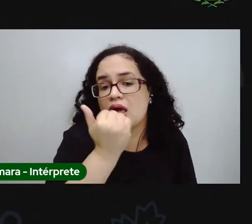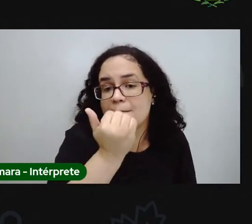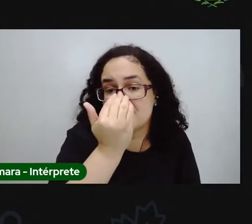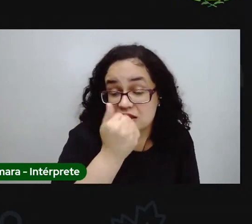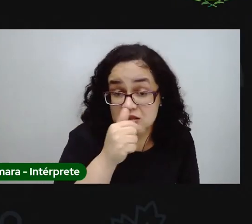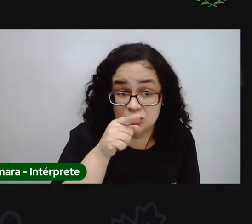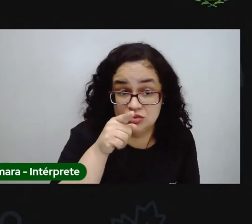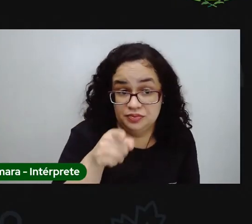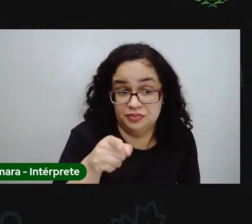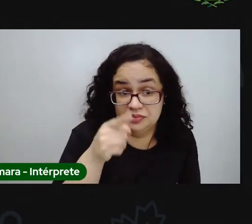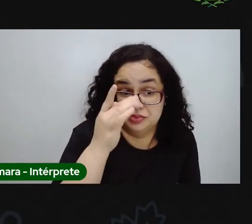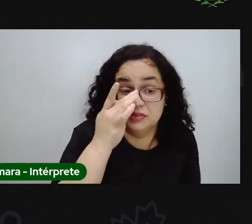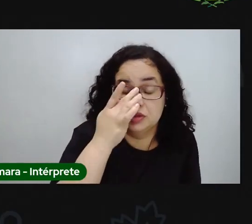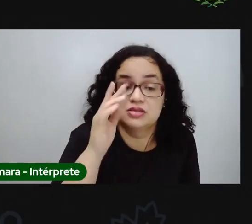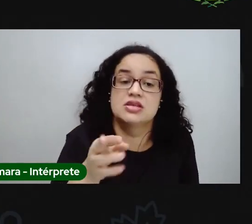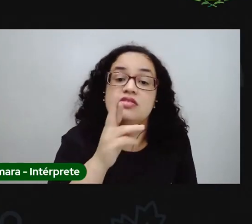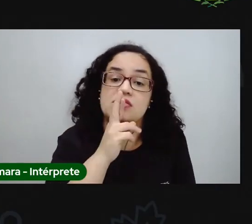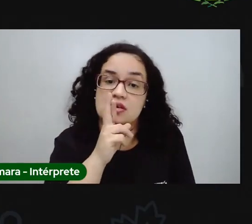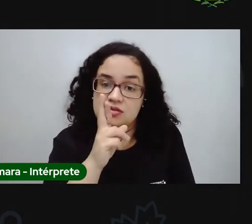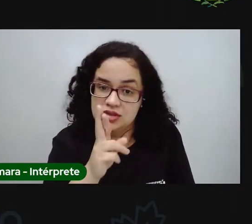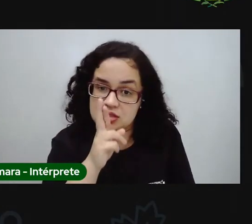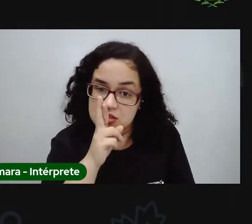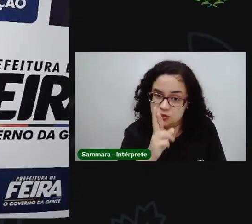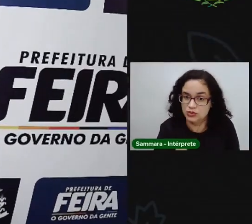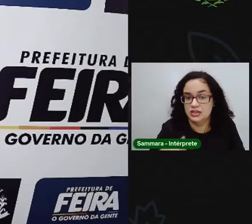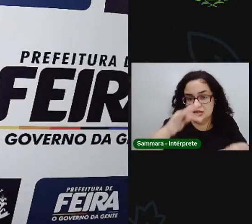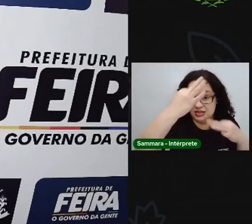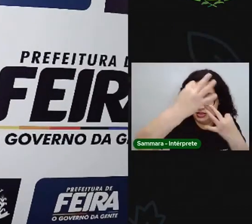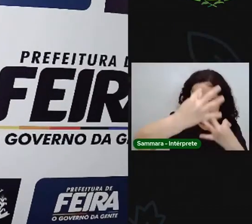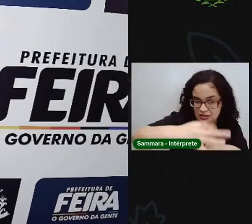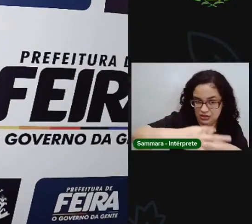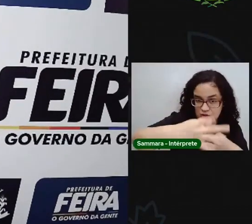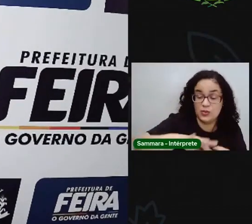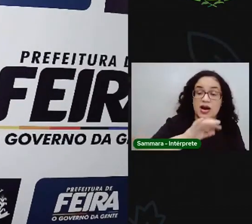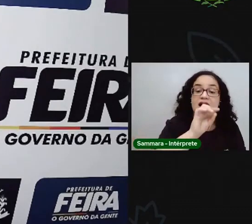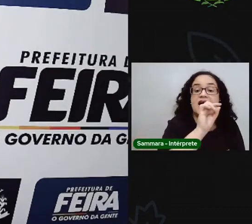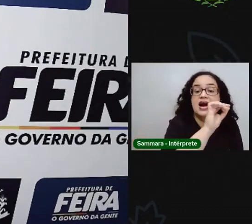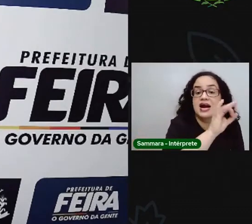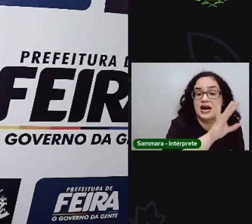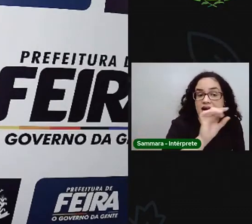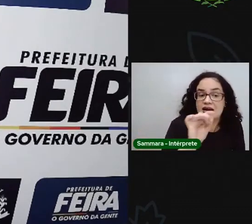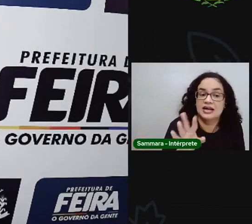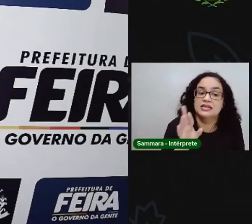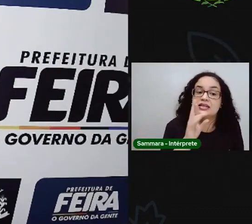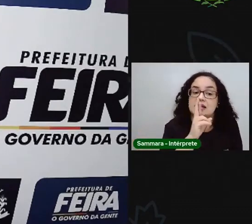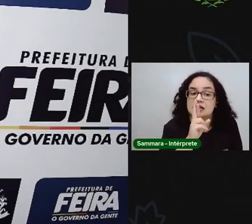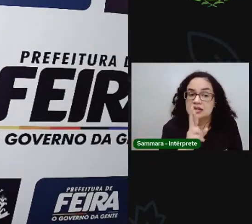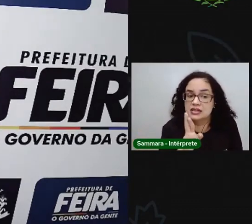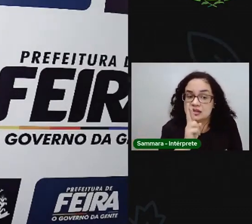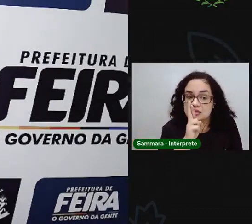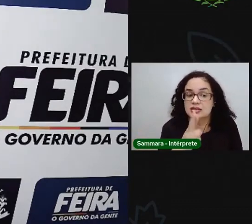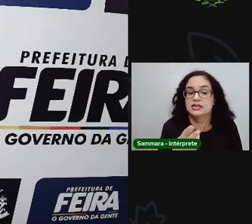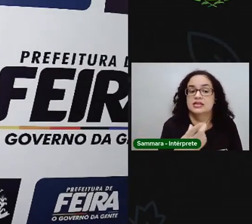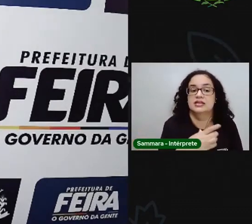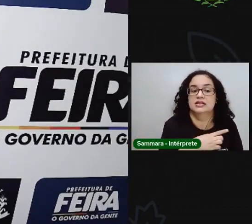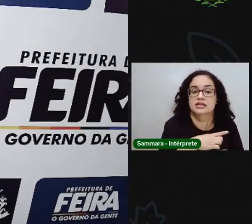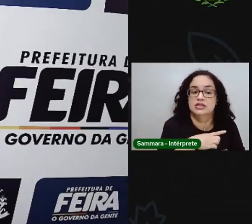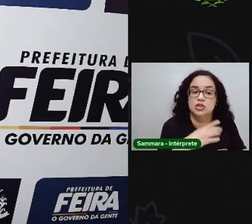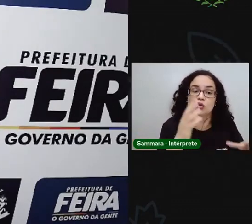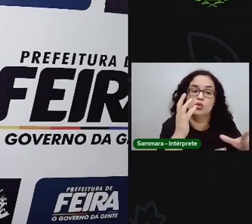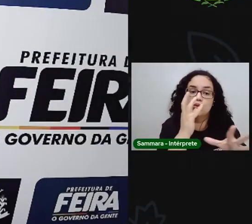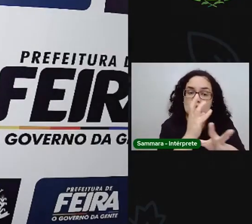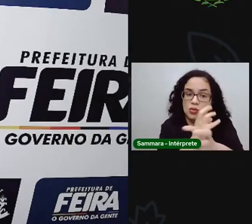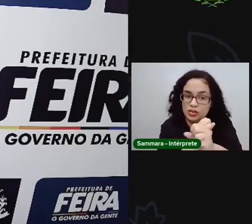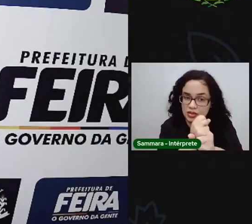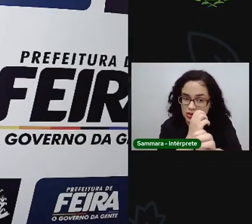vocês vão responder esse teste. Para cada resposta de vocês tem uma pontuação, tem uma